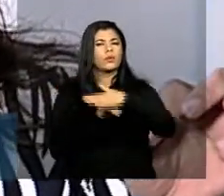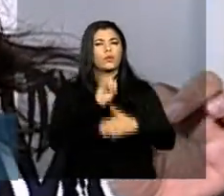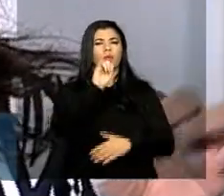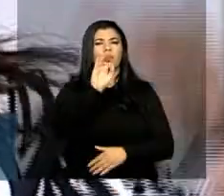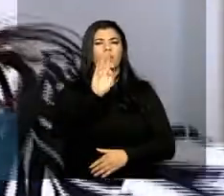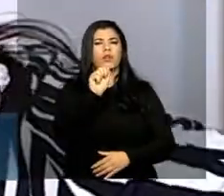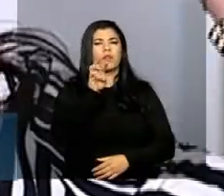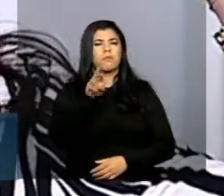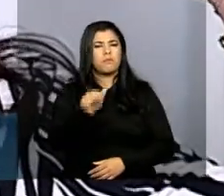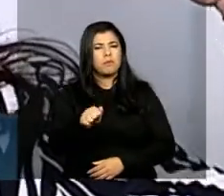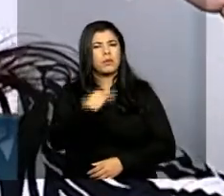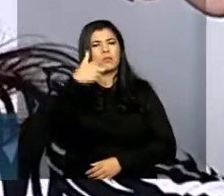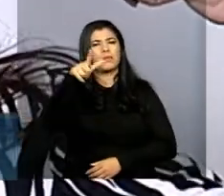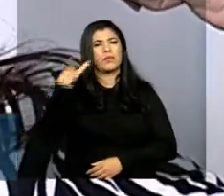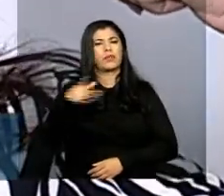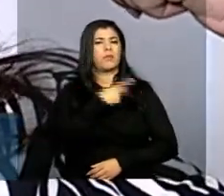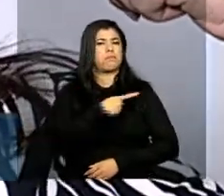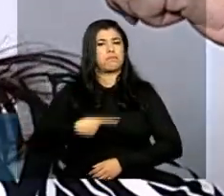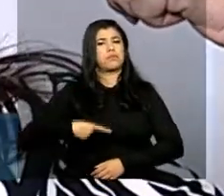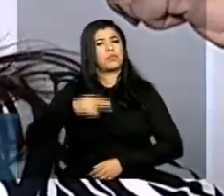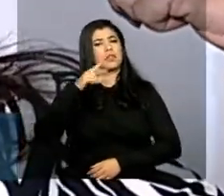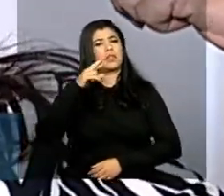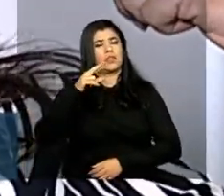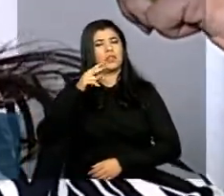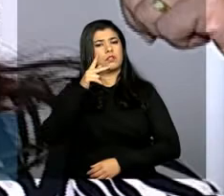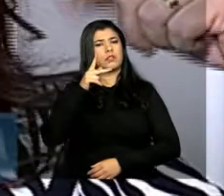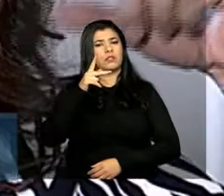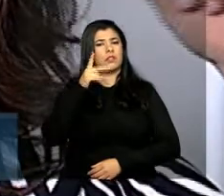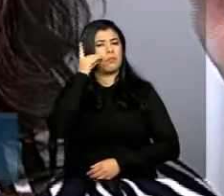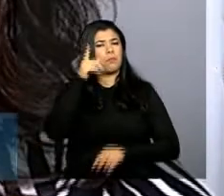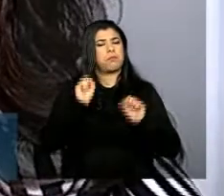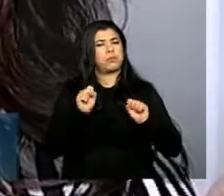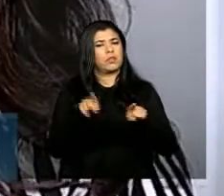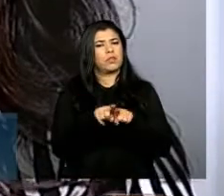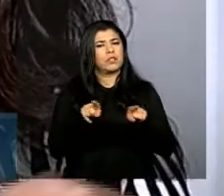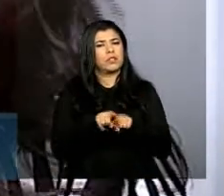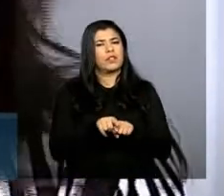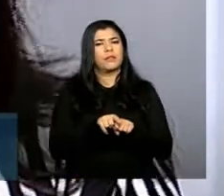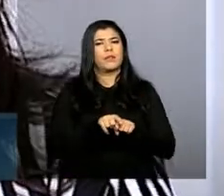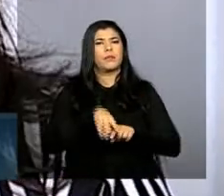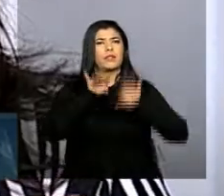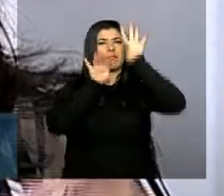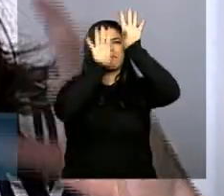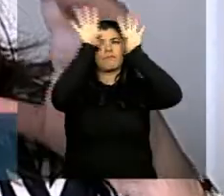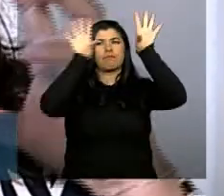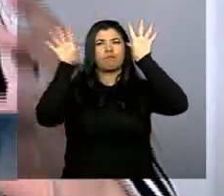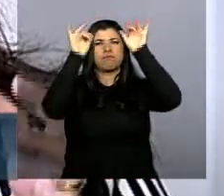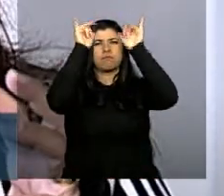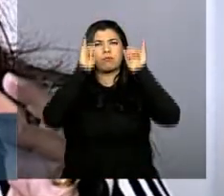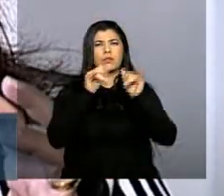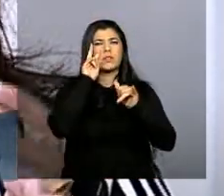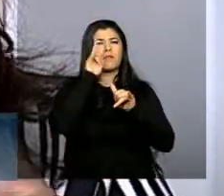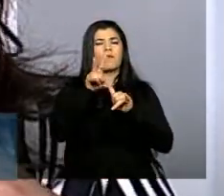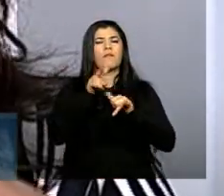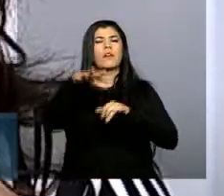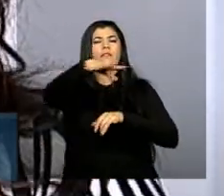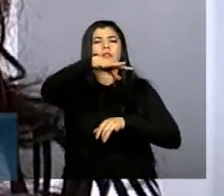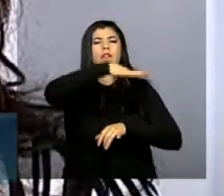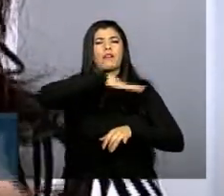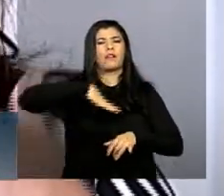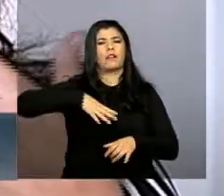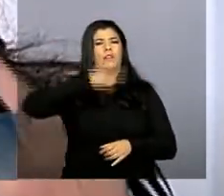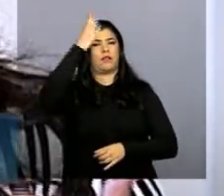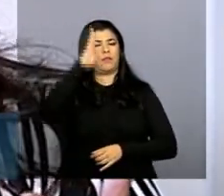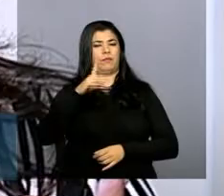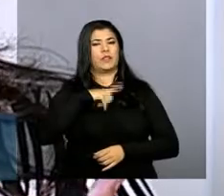ambiental estadual a Presidente da República pode ter na sala dela todas essas imagens então com o CAR vai fazer